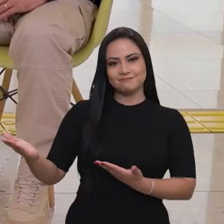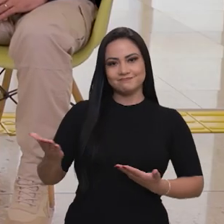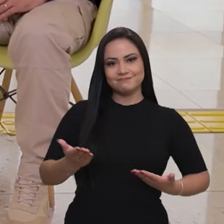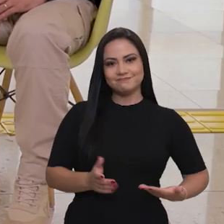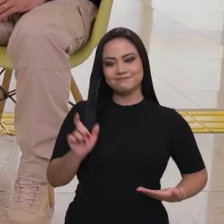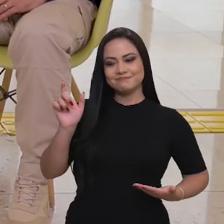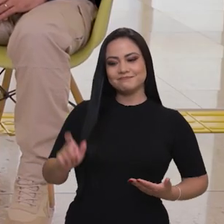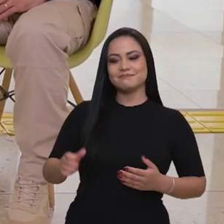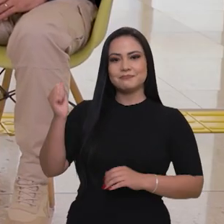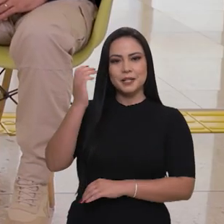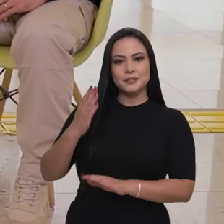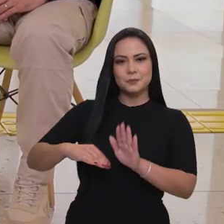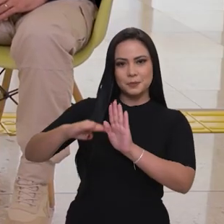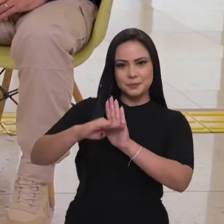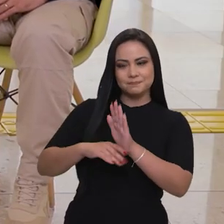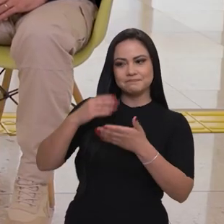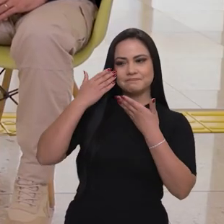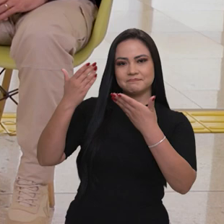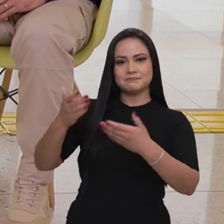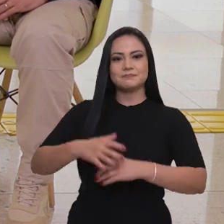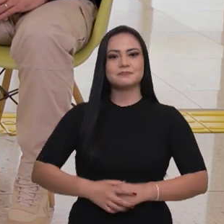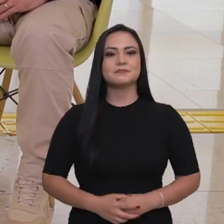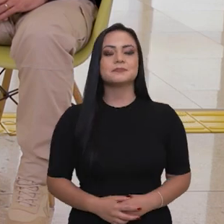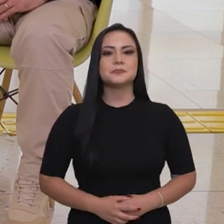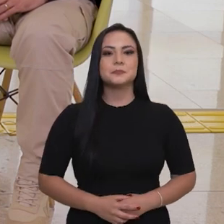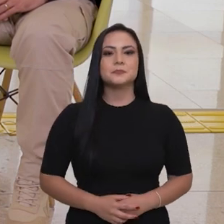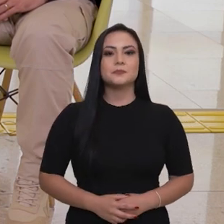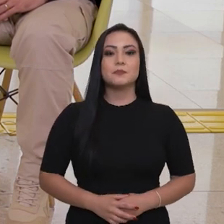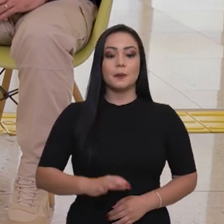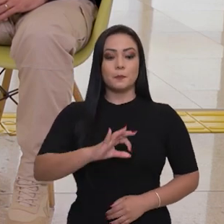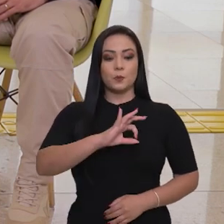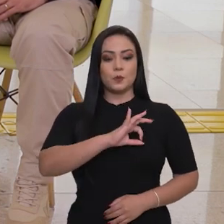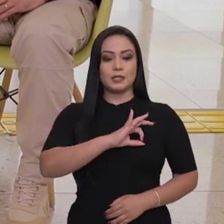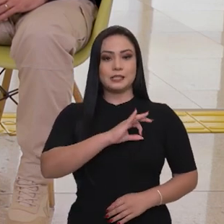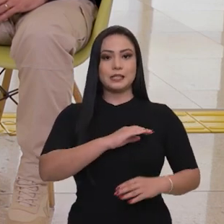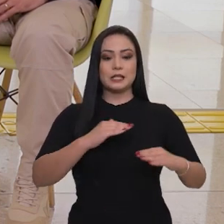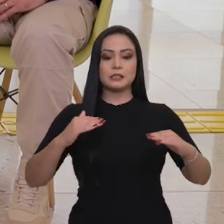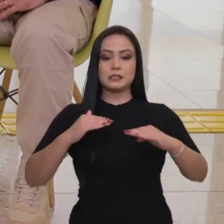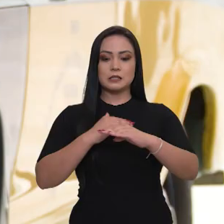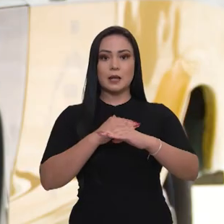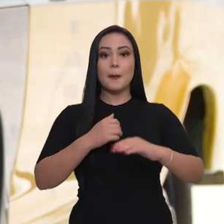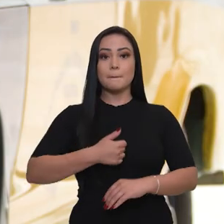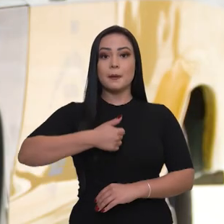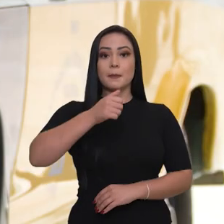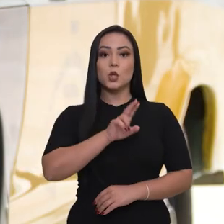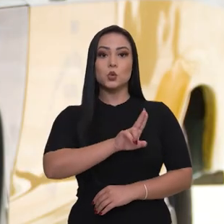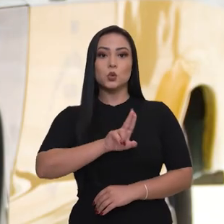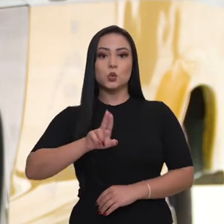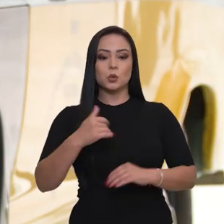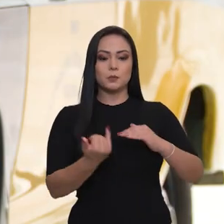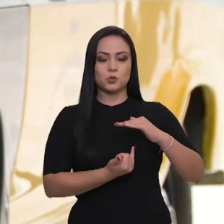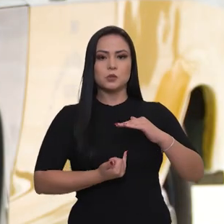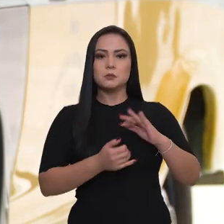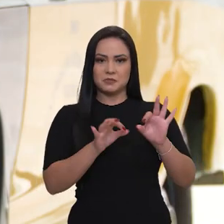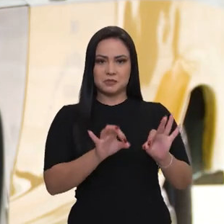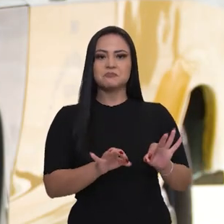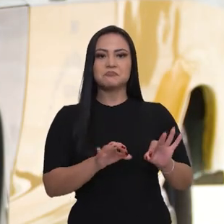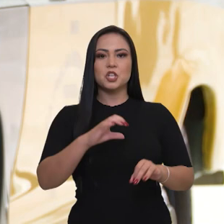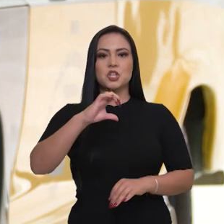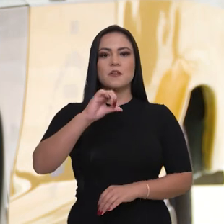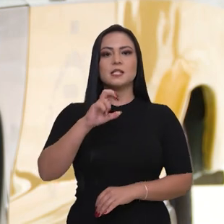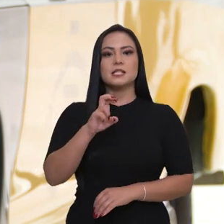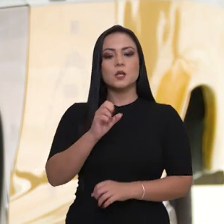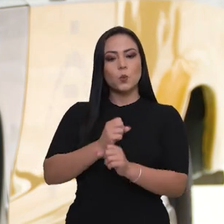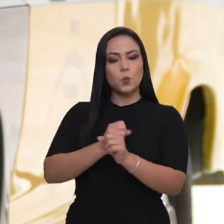Seja muito bem-vindo ao Brasil em Pauta. Obrigado. Bom, Polícia das Estradas, esse foi o primeiro nome da instituição,